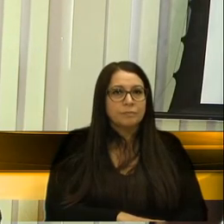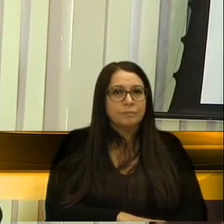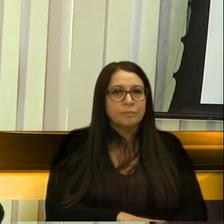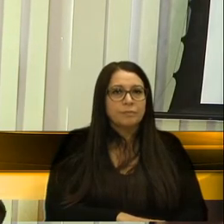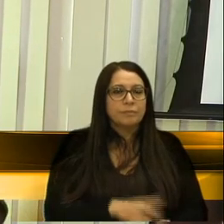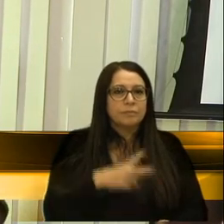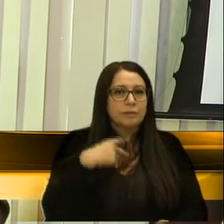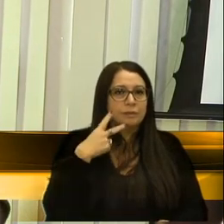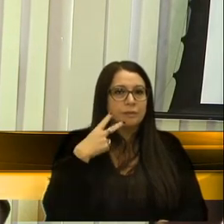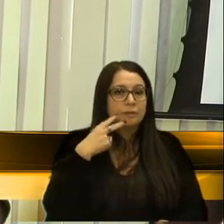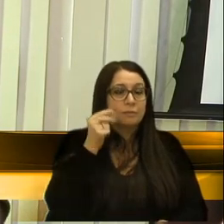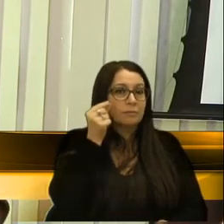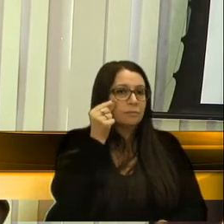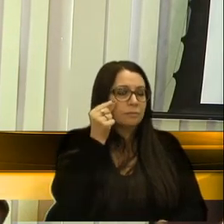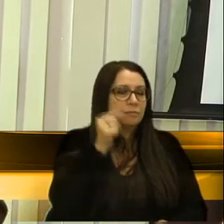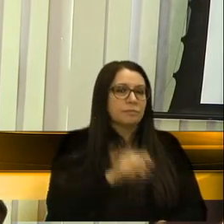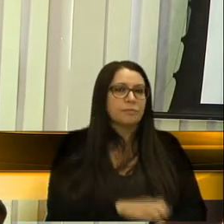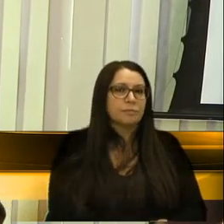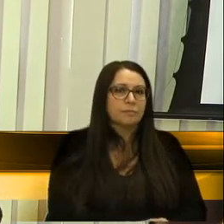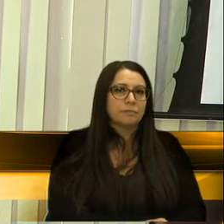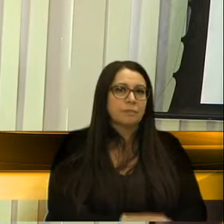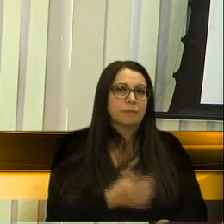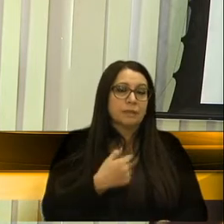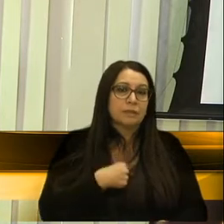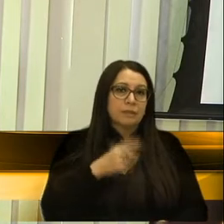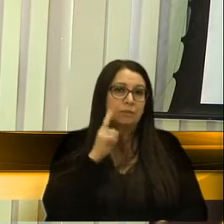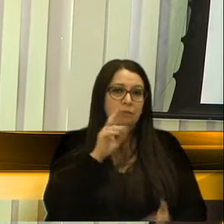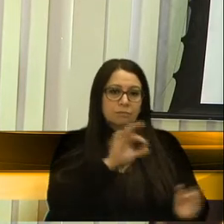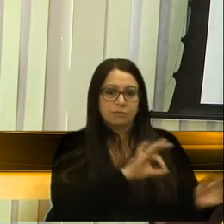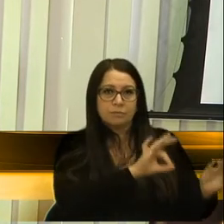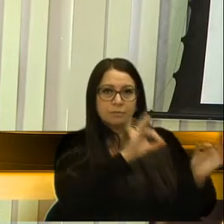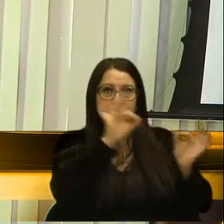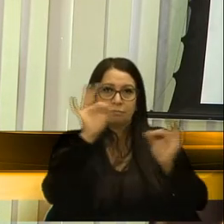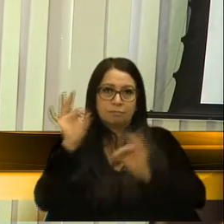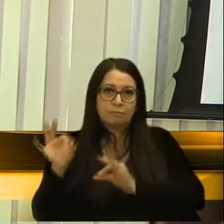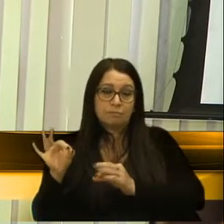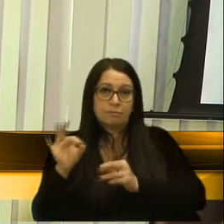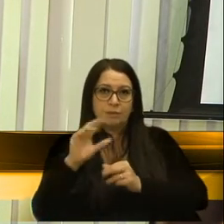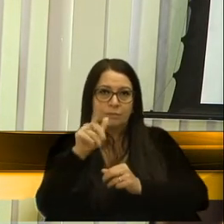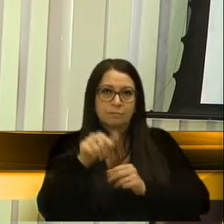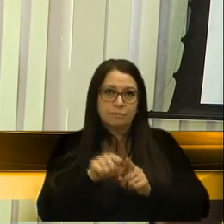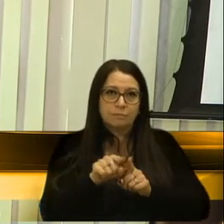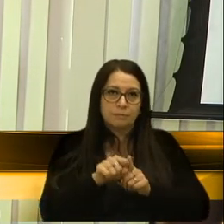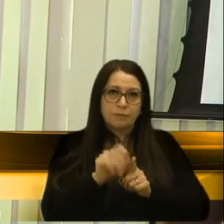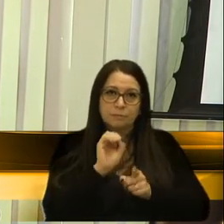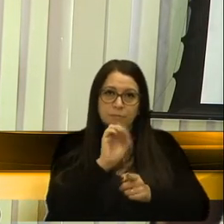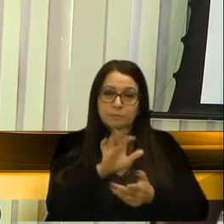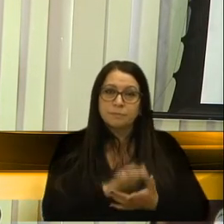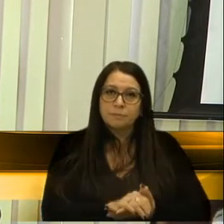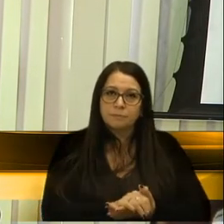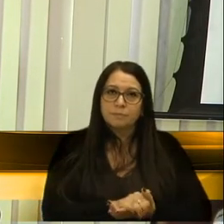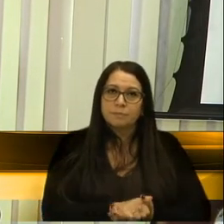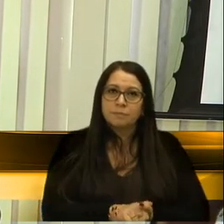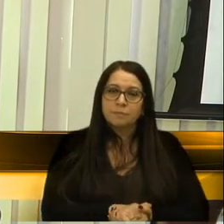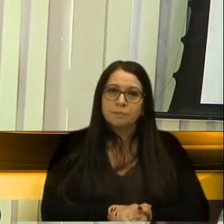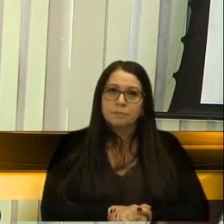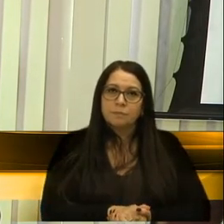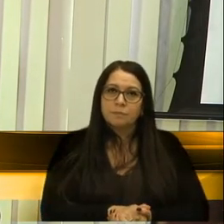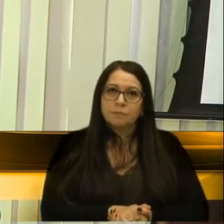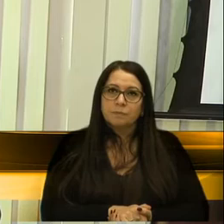Vereador Paulo Périco, eu assisti o seu vídeo e logo em seguida eu mandei a mensagem, não é? Logo em seguida.